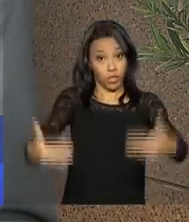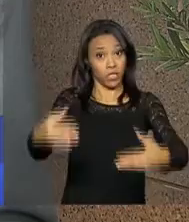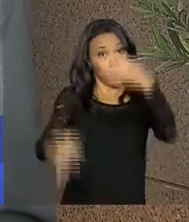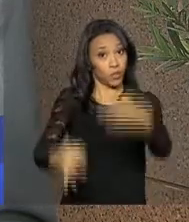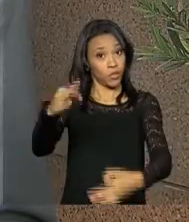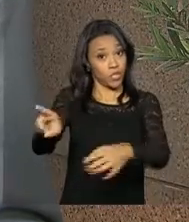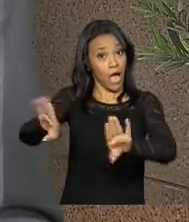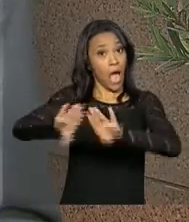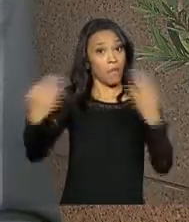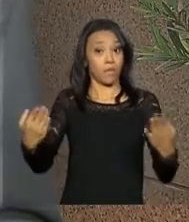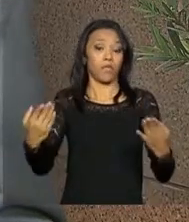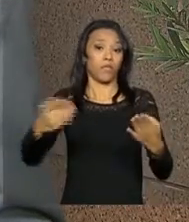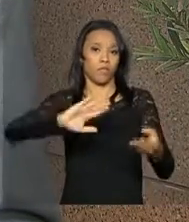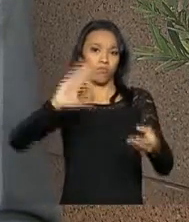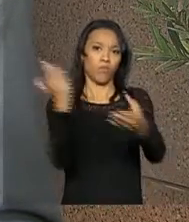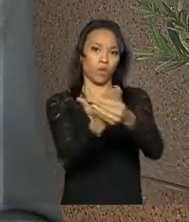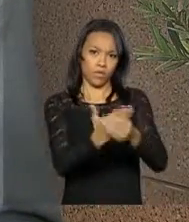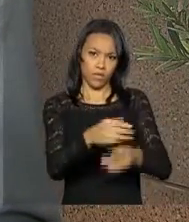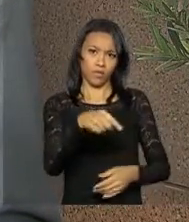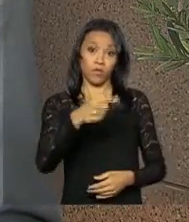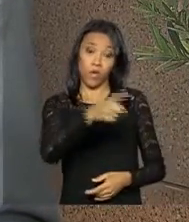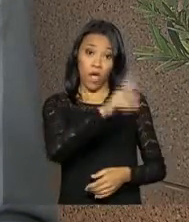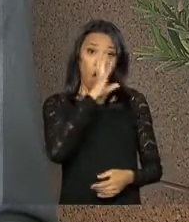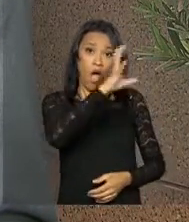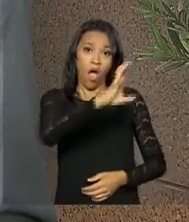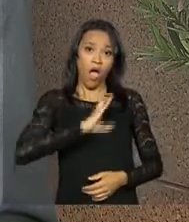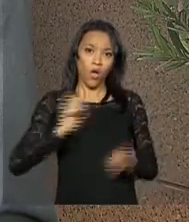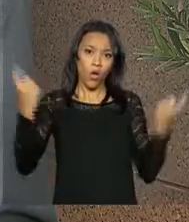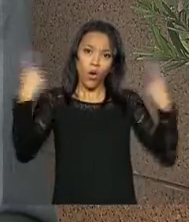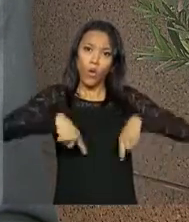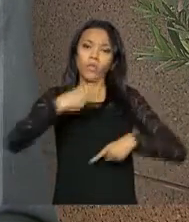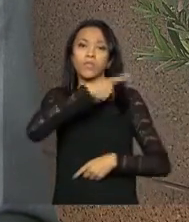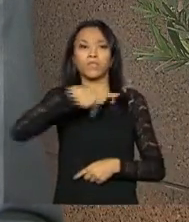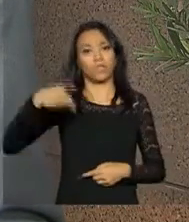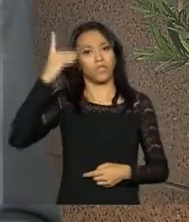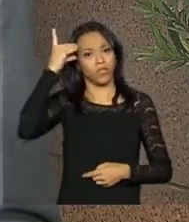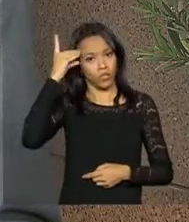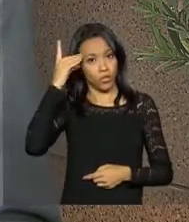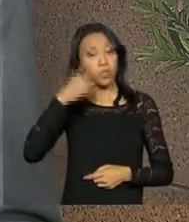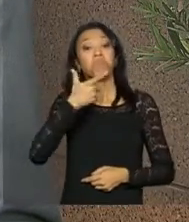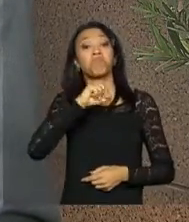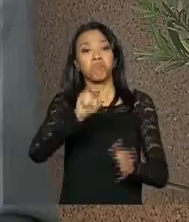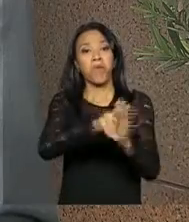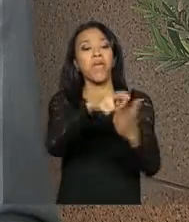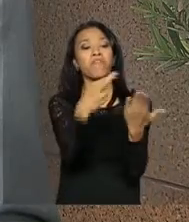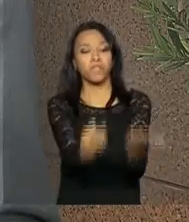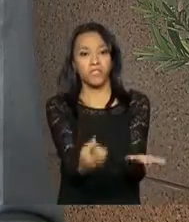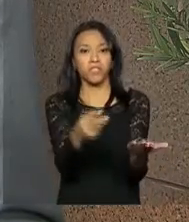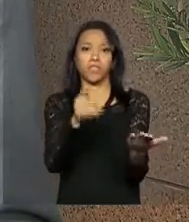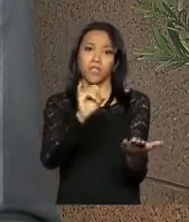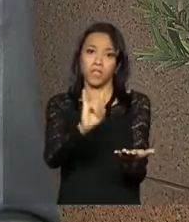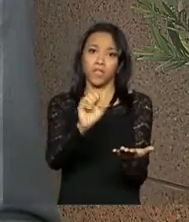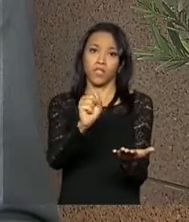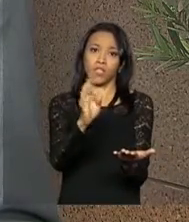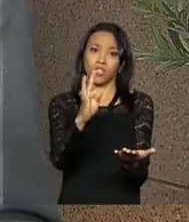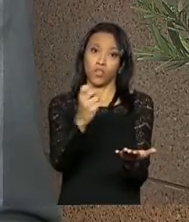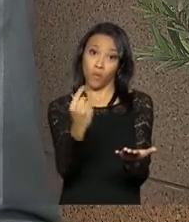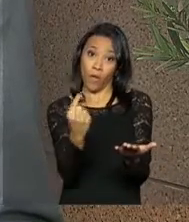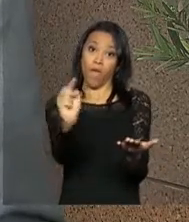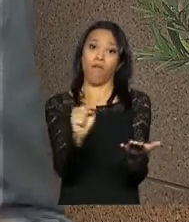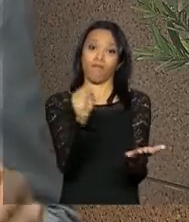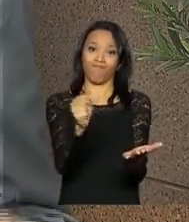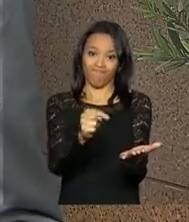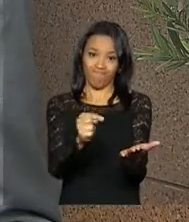a abertura de inquérito para apurar crime de ofensa contra a honra da presidenta Dilma Rousseff, cometido pela revista Isto É, em reportagens